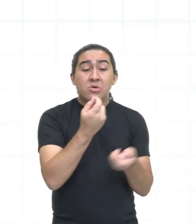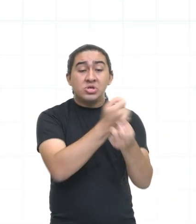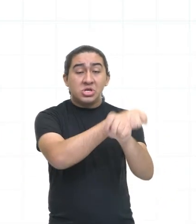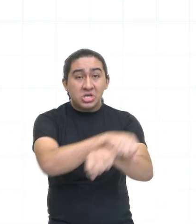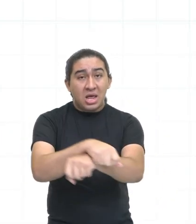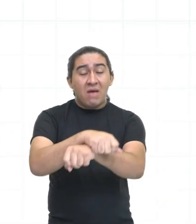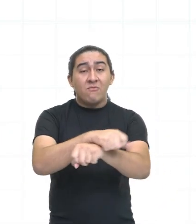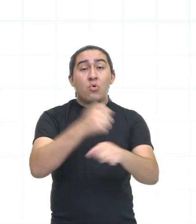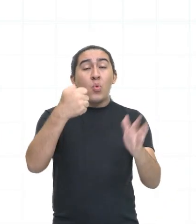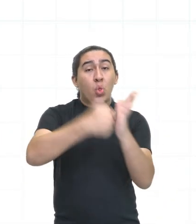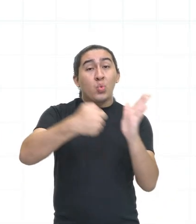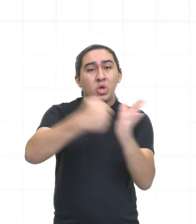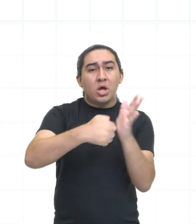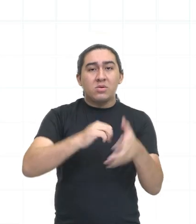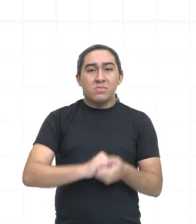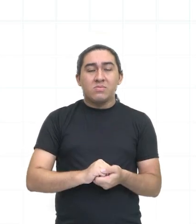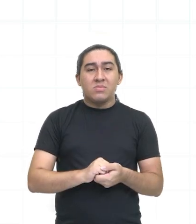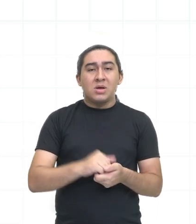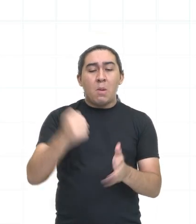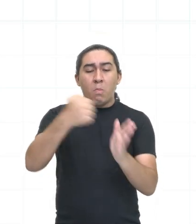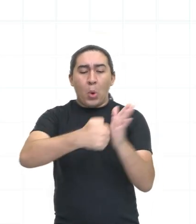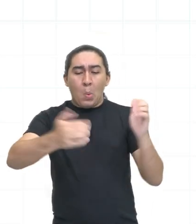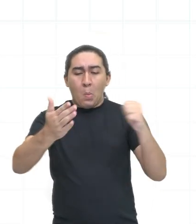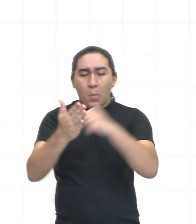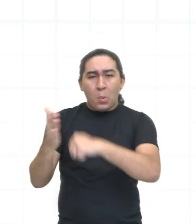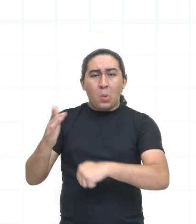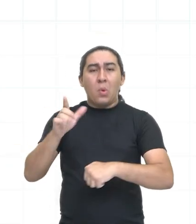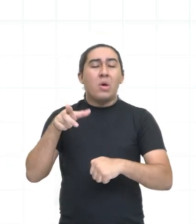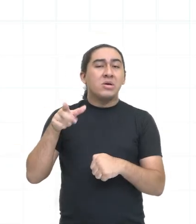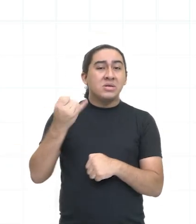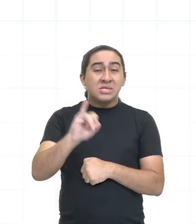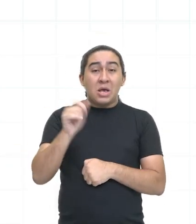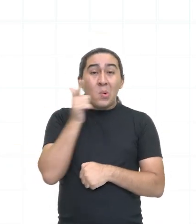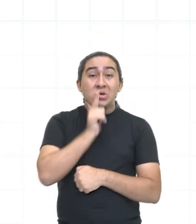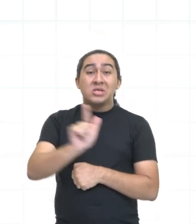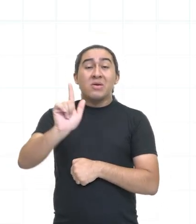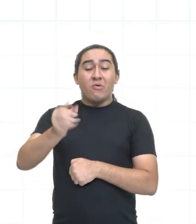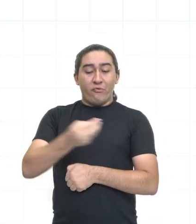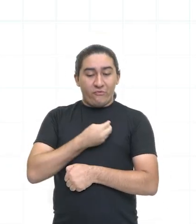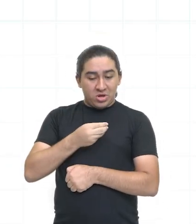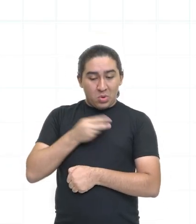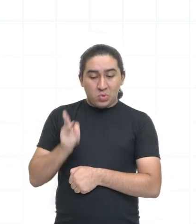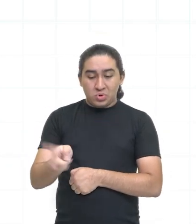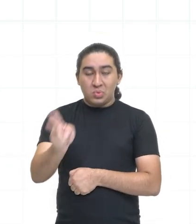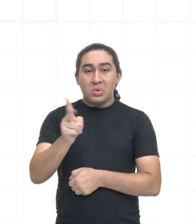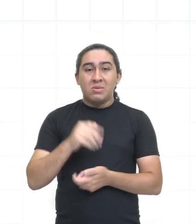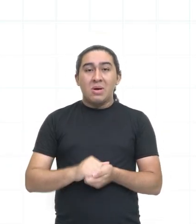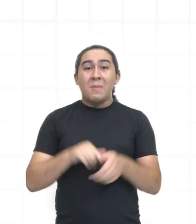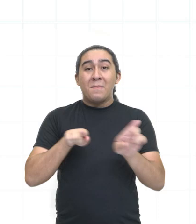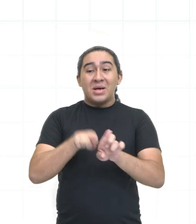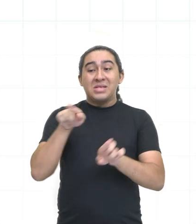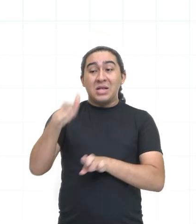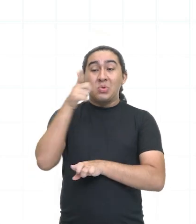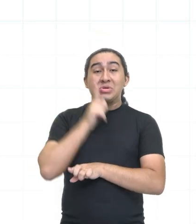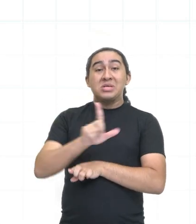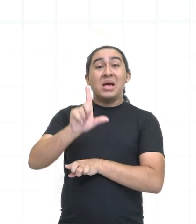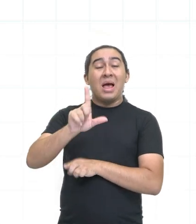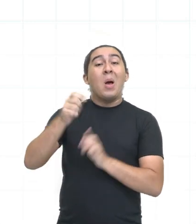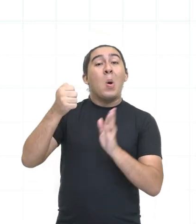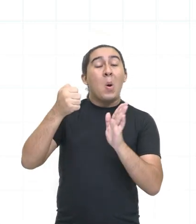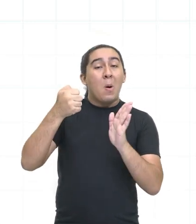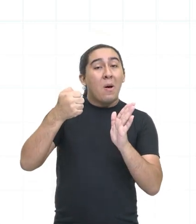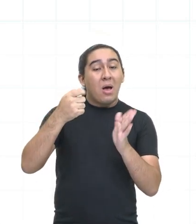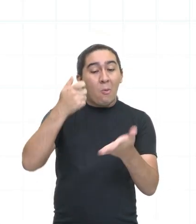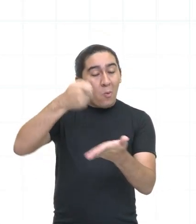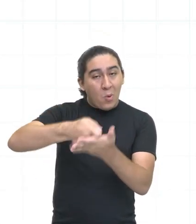Então, aquele que vencia tinha a sua vida garantida, mas, também, ao mesmo tempo que ele vencia, ele era obrigado a matar